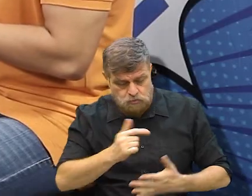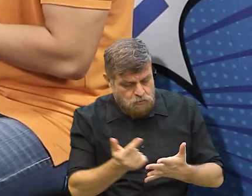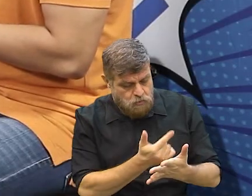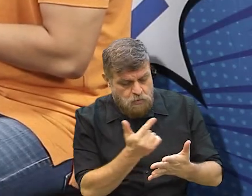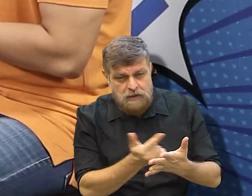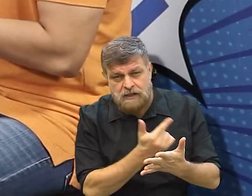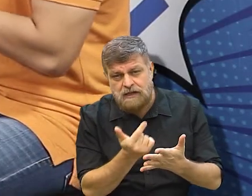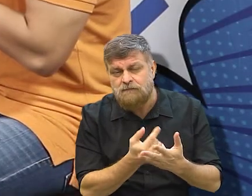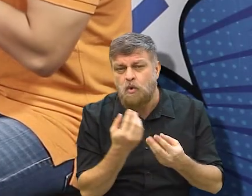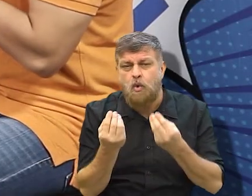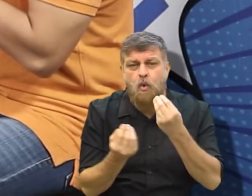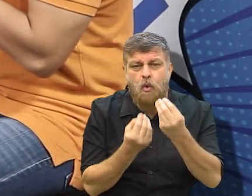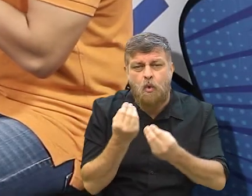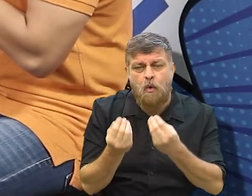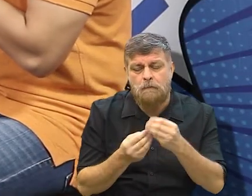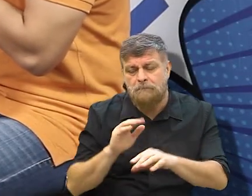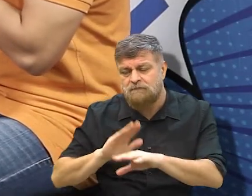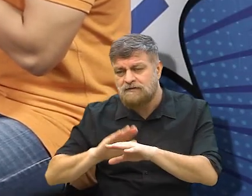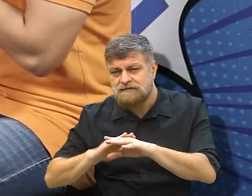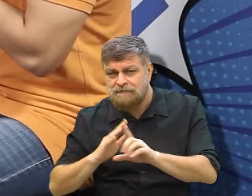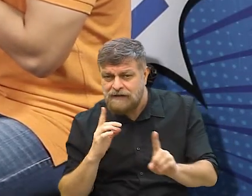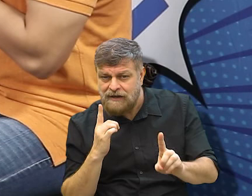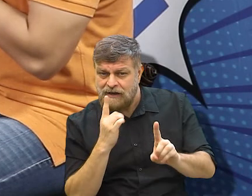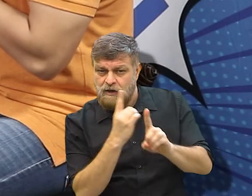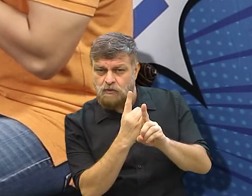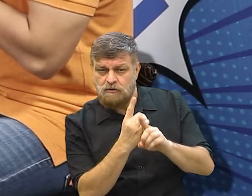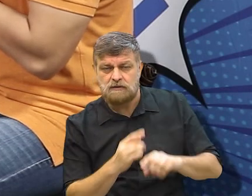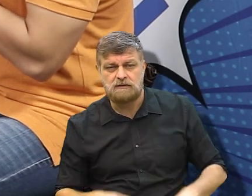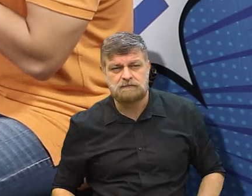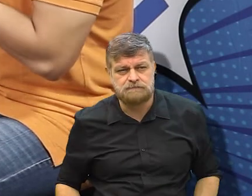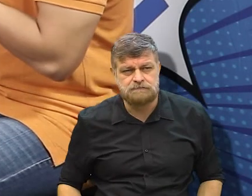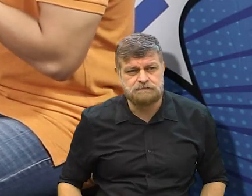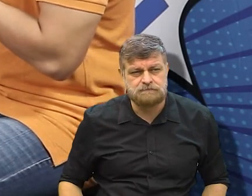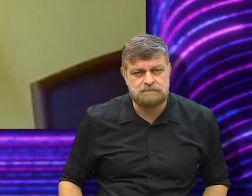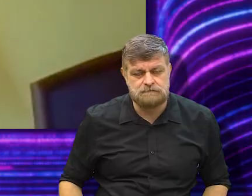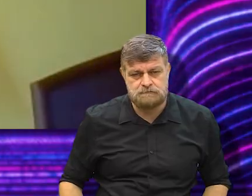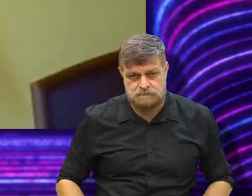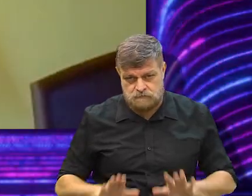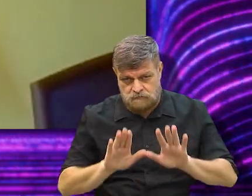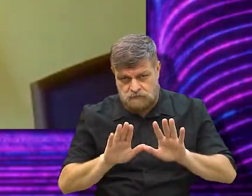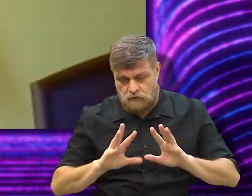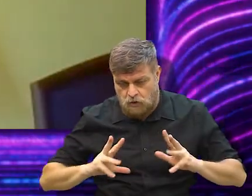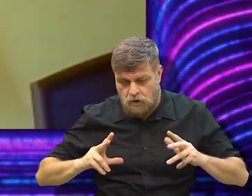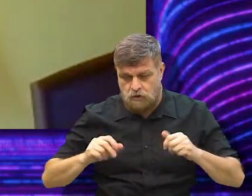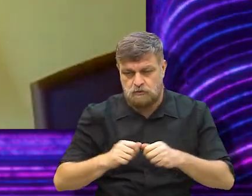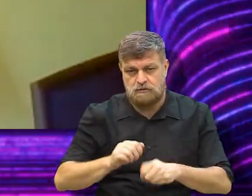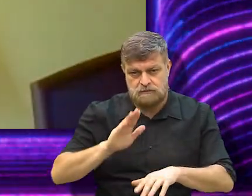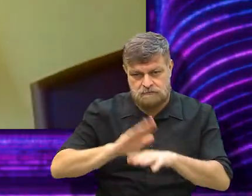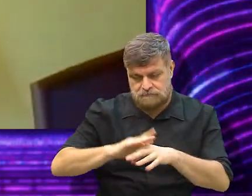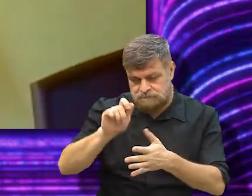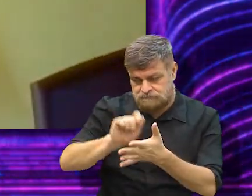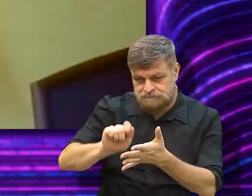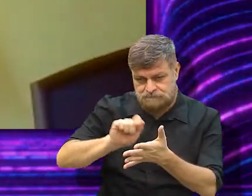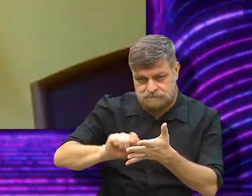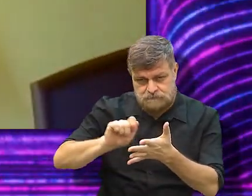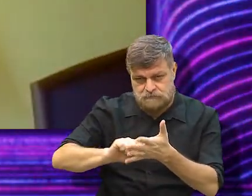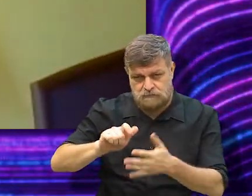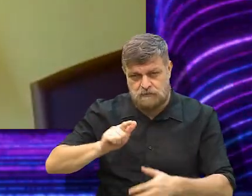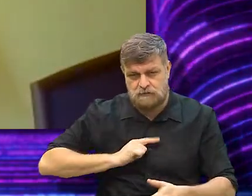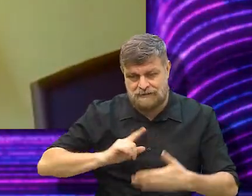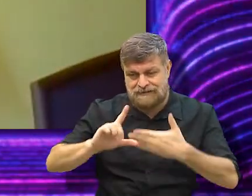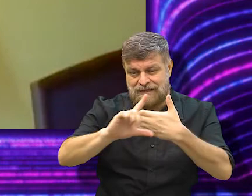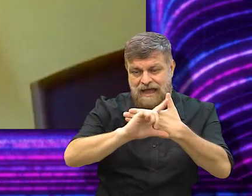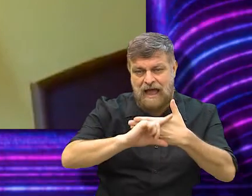aqui adorou o livro. Como é que faz aí para encontrar as suas obras? Então, todas as minhas obras estão